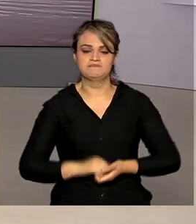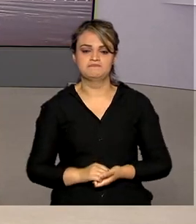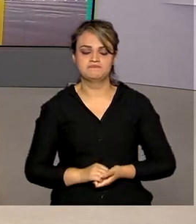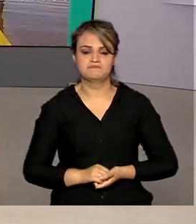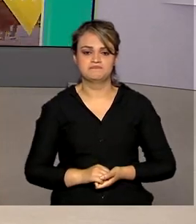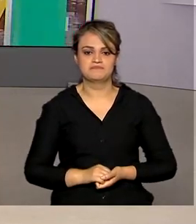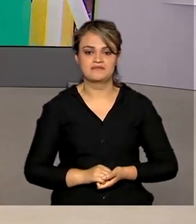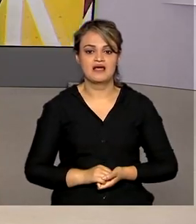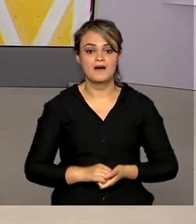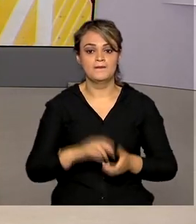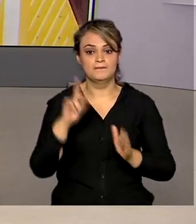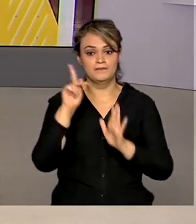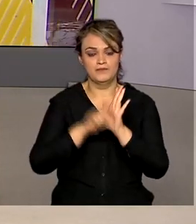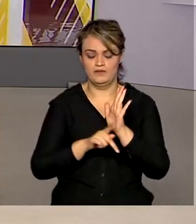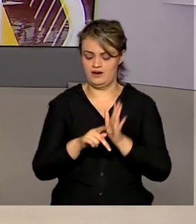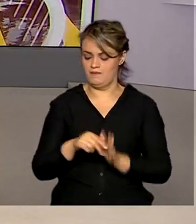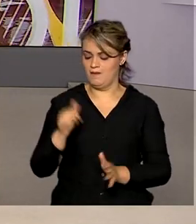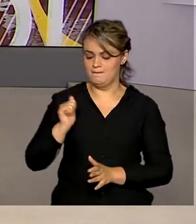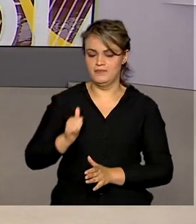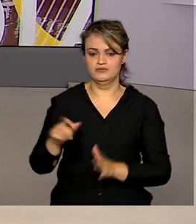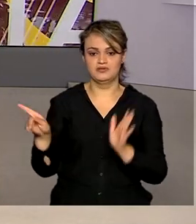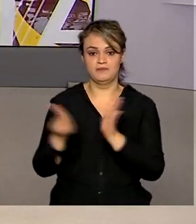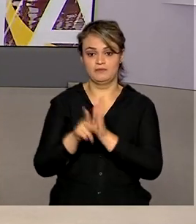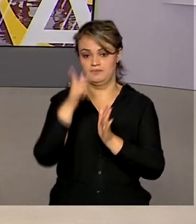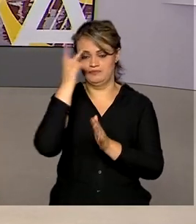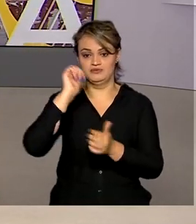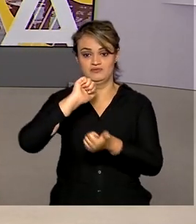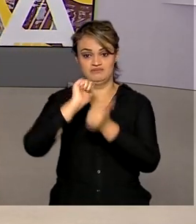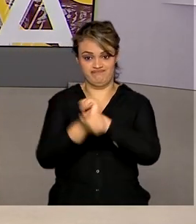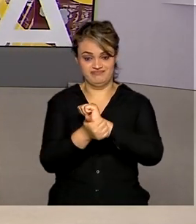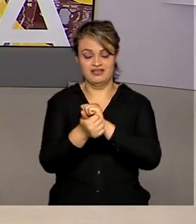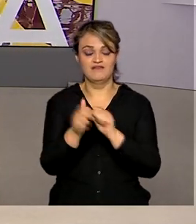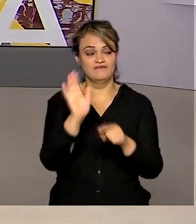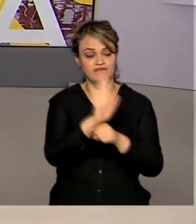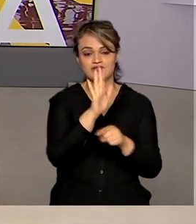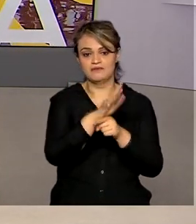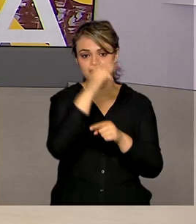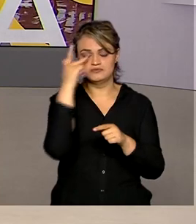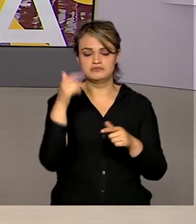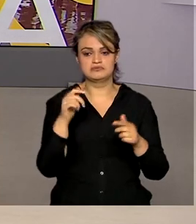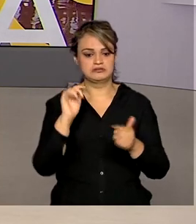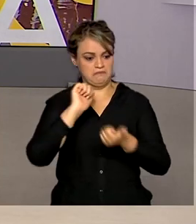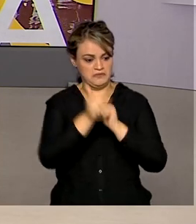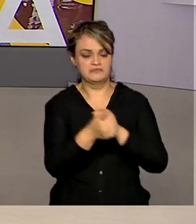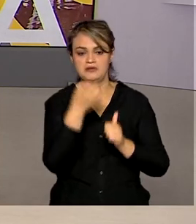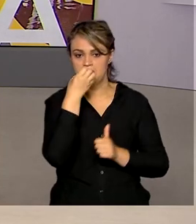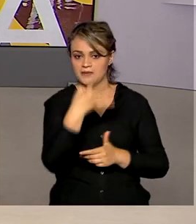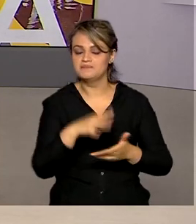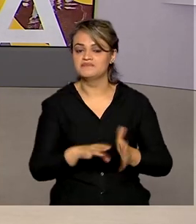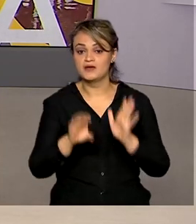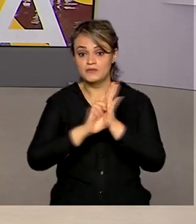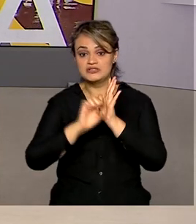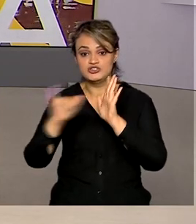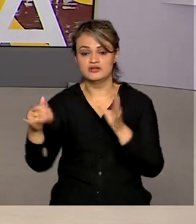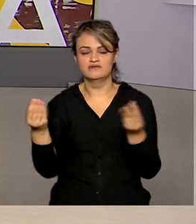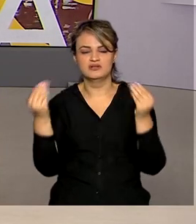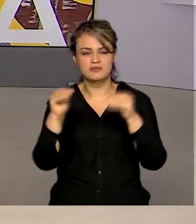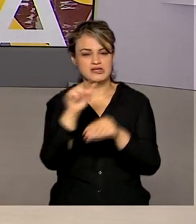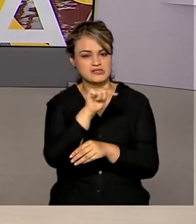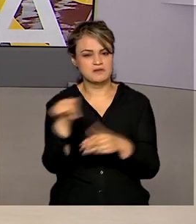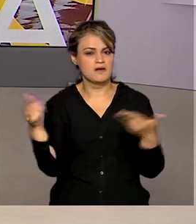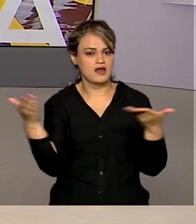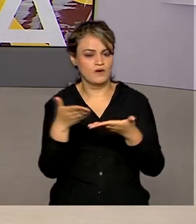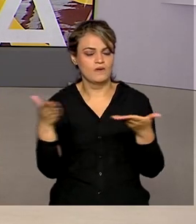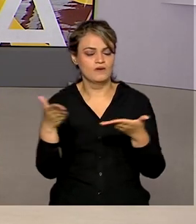O programa Bolsa Atleta vai beneficiar mais esportistas de alto rendimento. Um novo edital deve ser publicado ainda esta